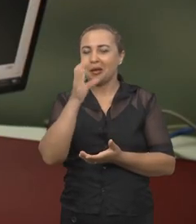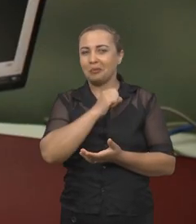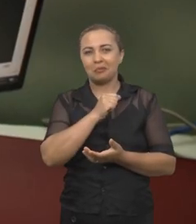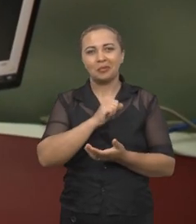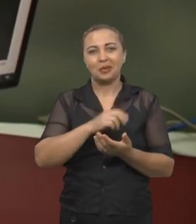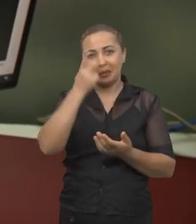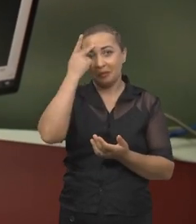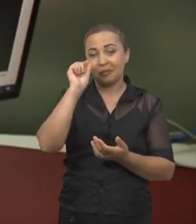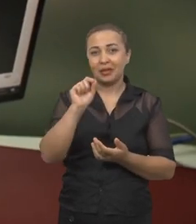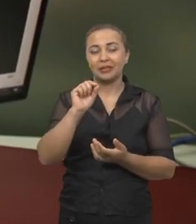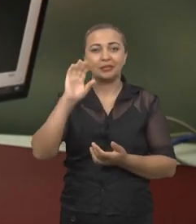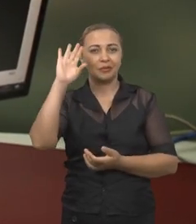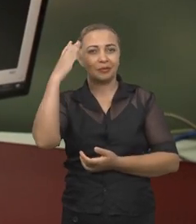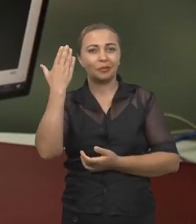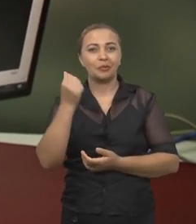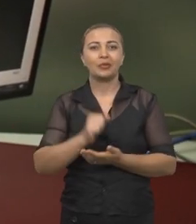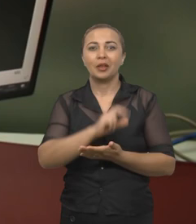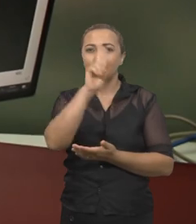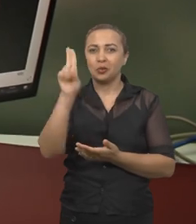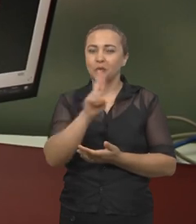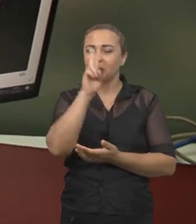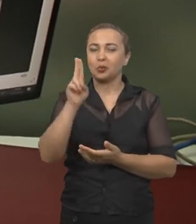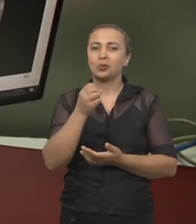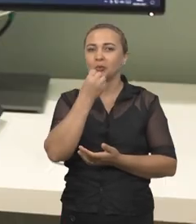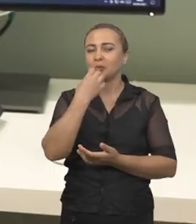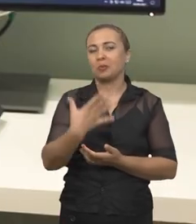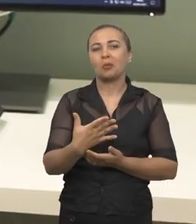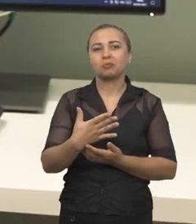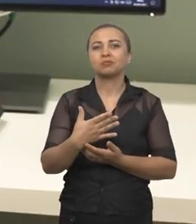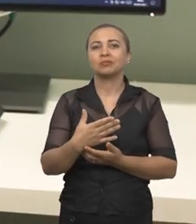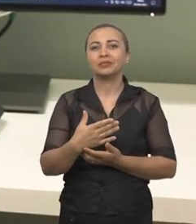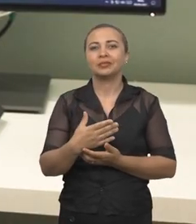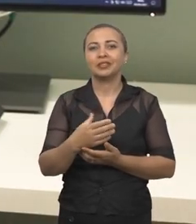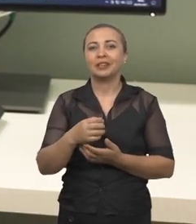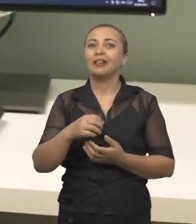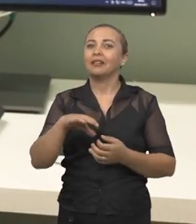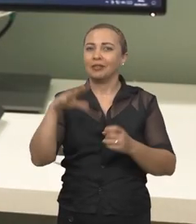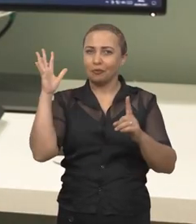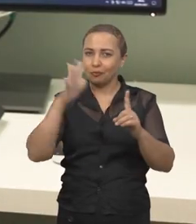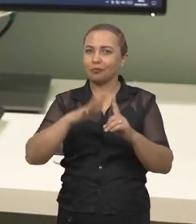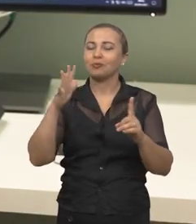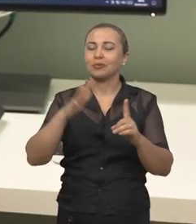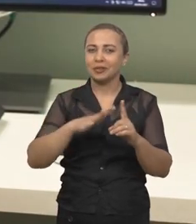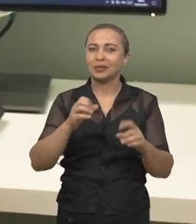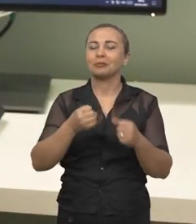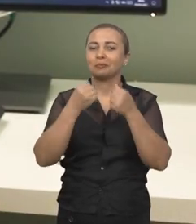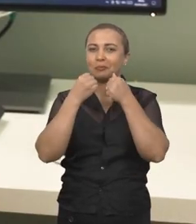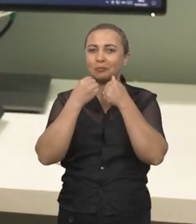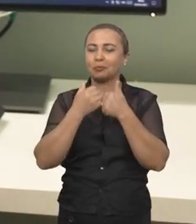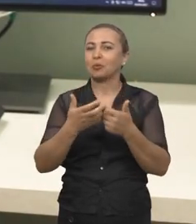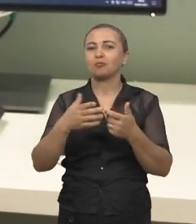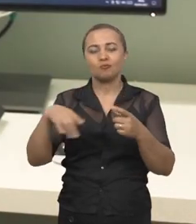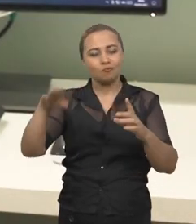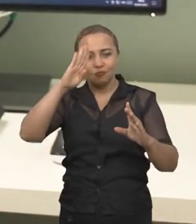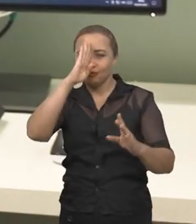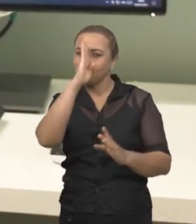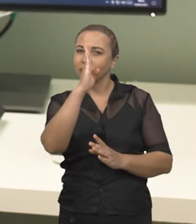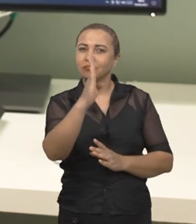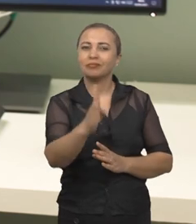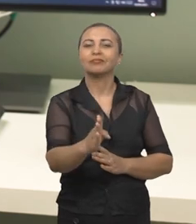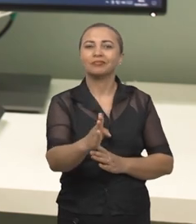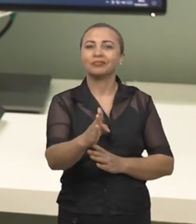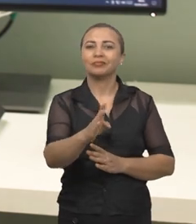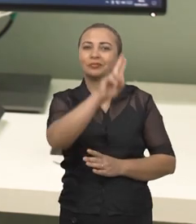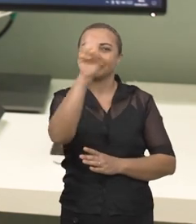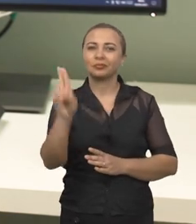para que isso tenha o uso do mesmo ele vai impactar assim diretamente